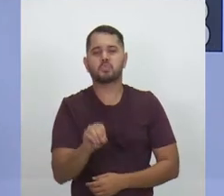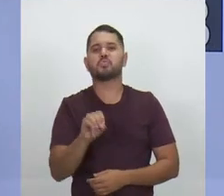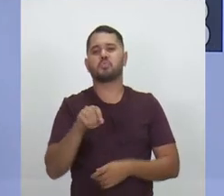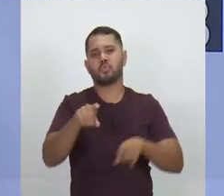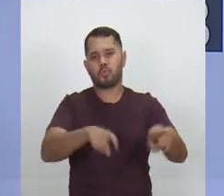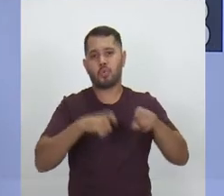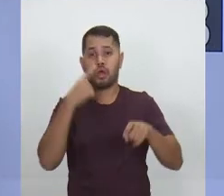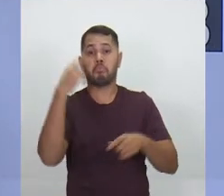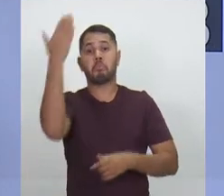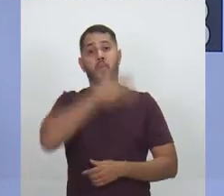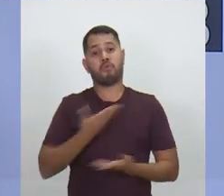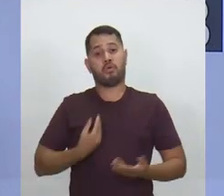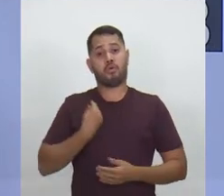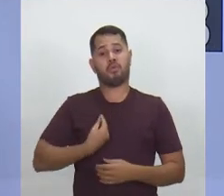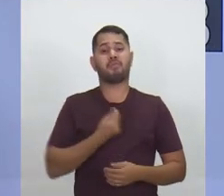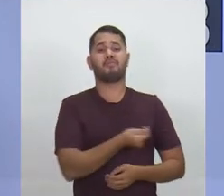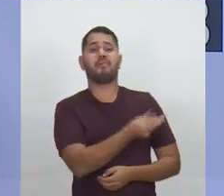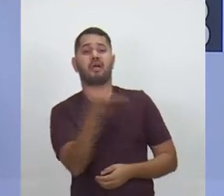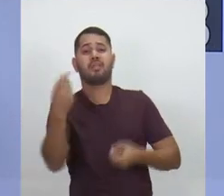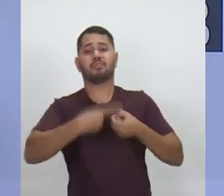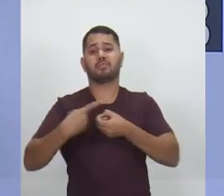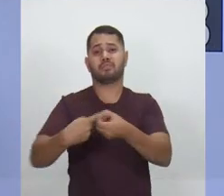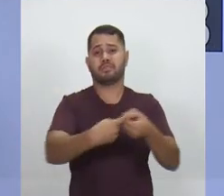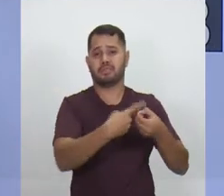demonstrando que vários municípios...